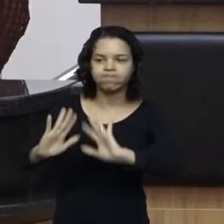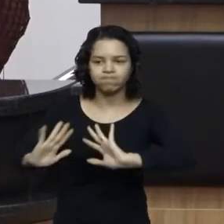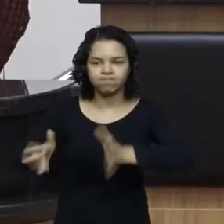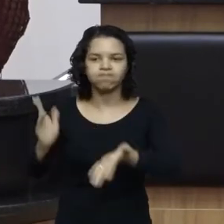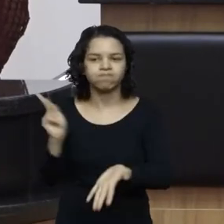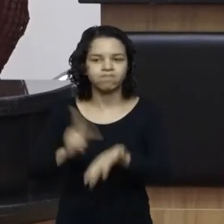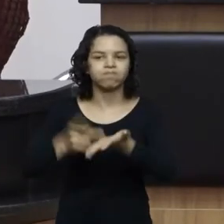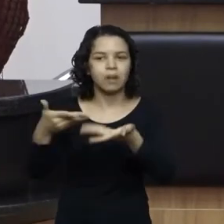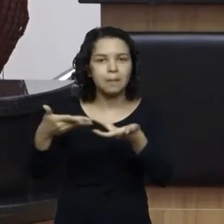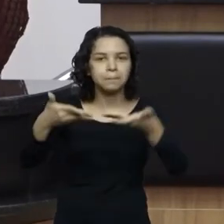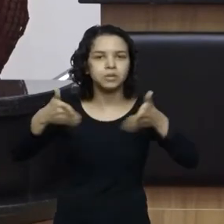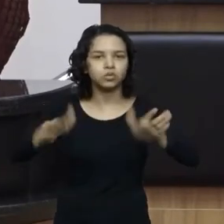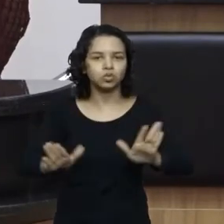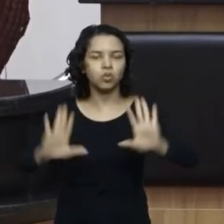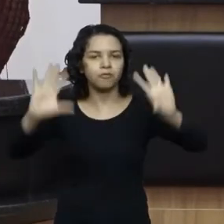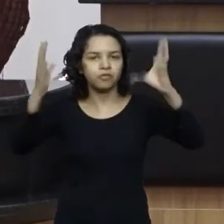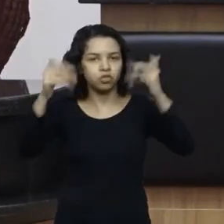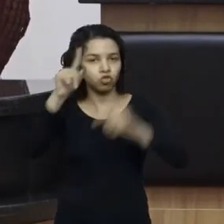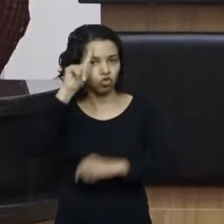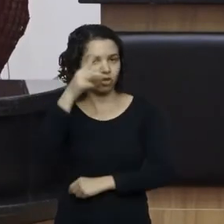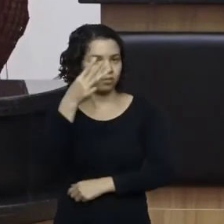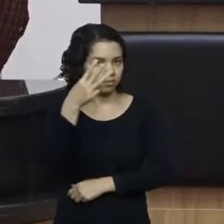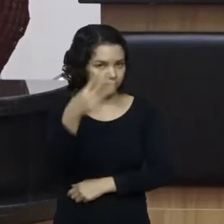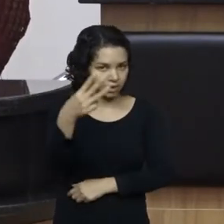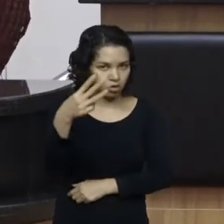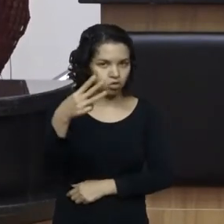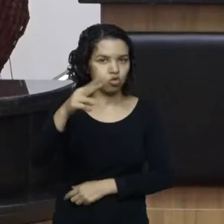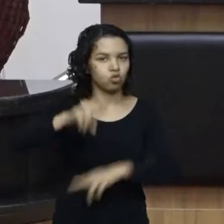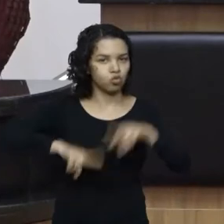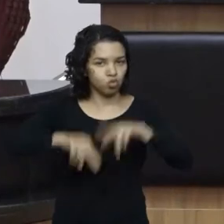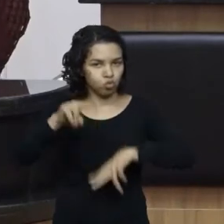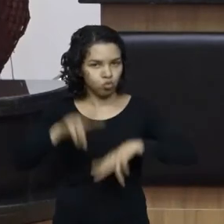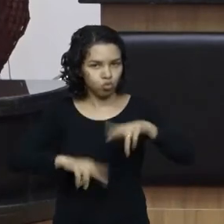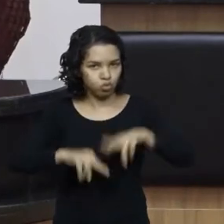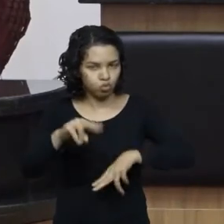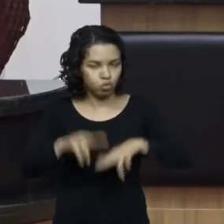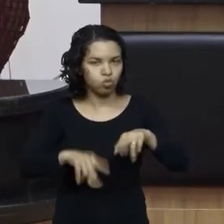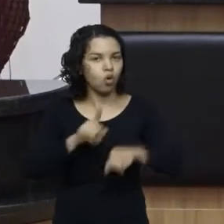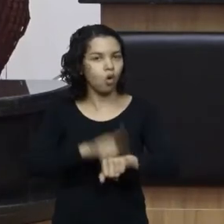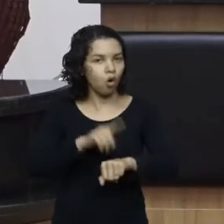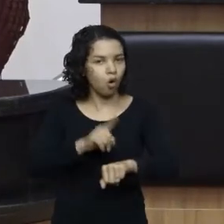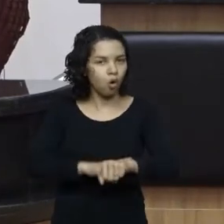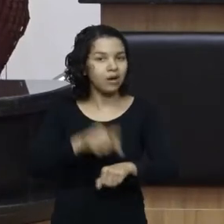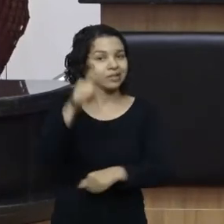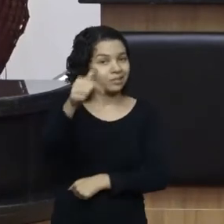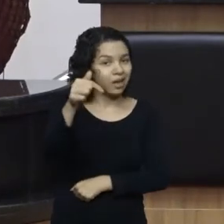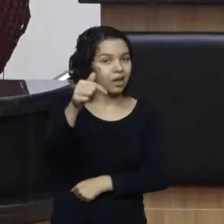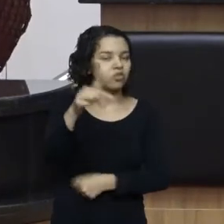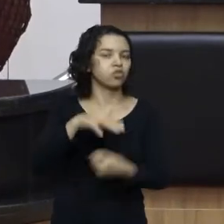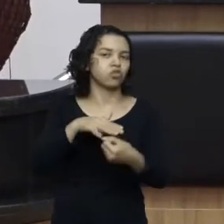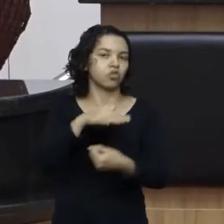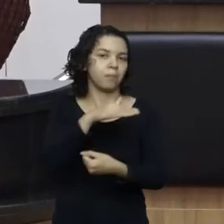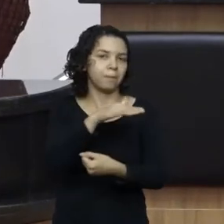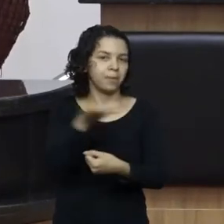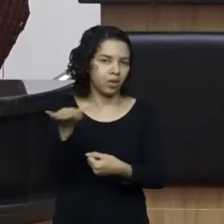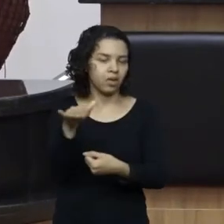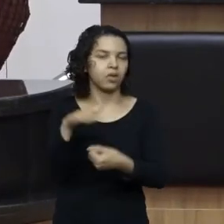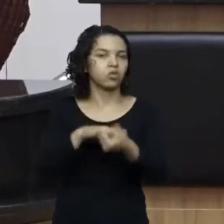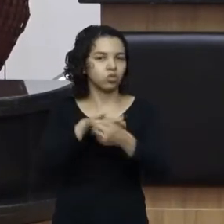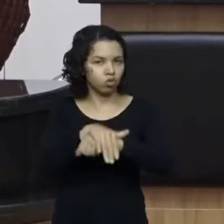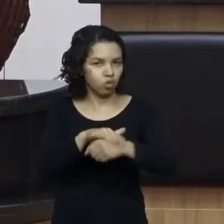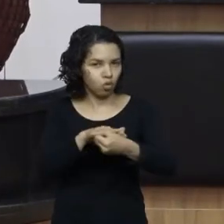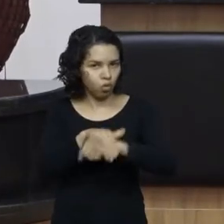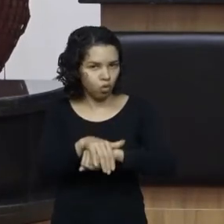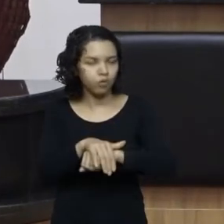abertura da festa, que será no dia 3 de junho, às 19h30, no calçadão da Praça João Costa. As